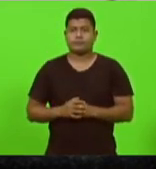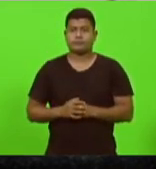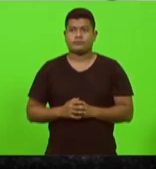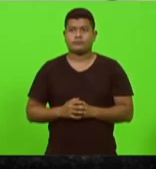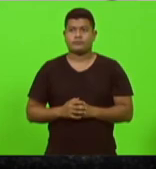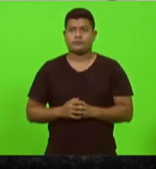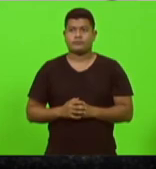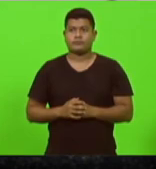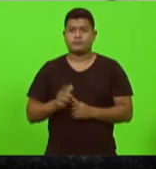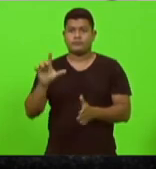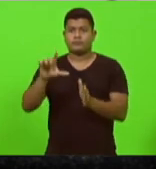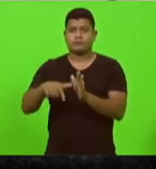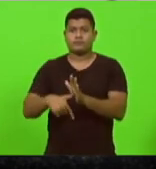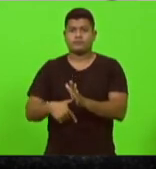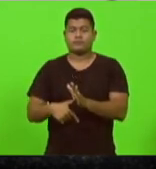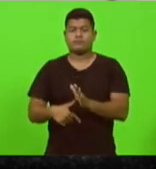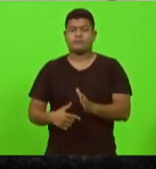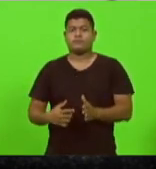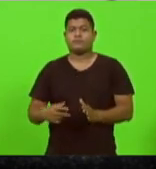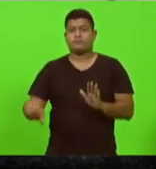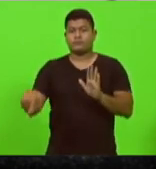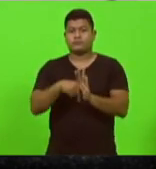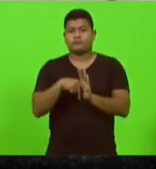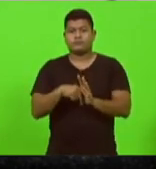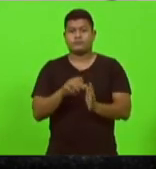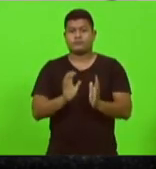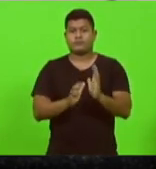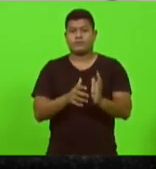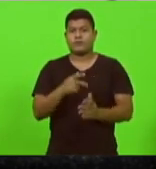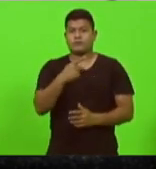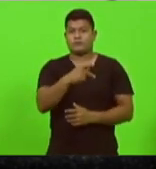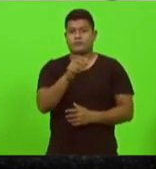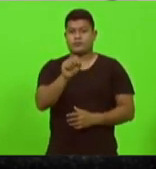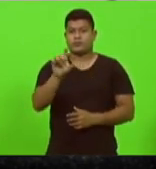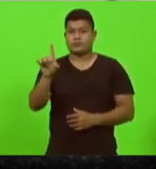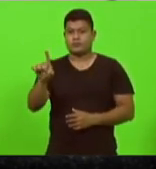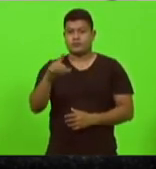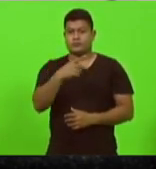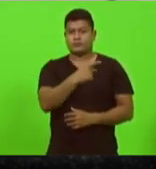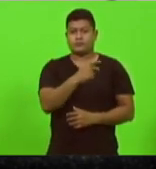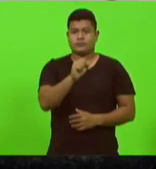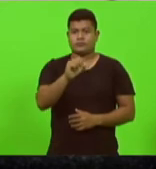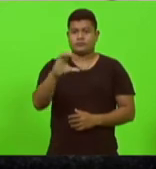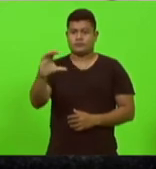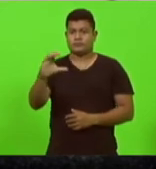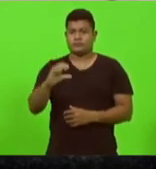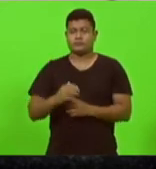próximo horário pertence ao bloco PSD PSC